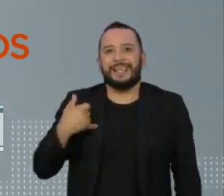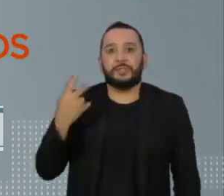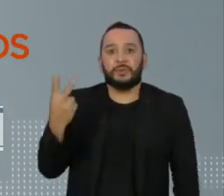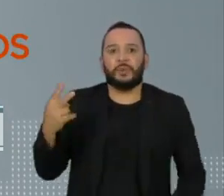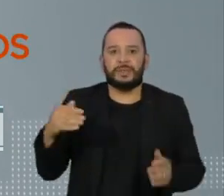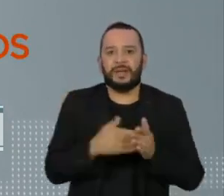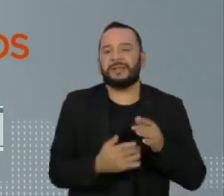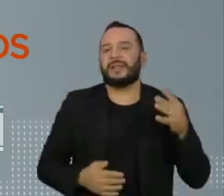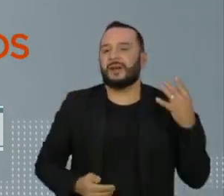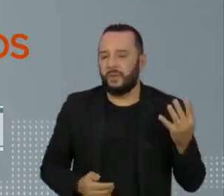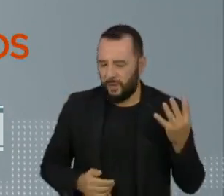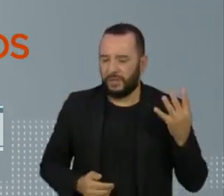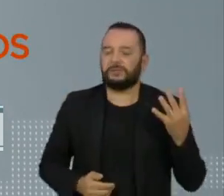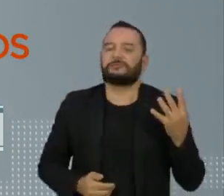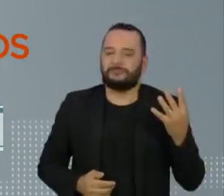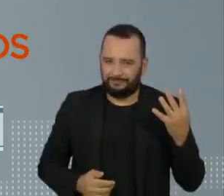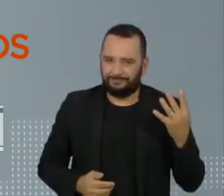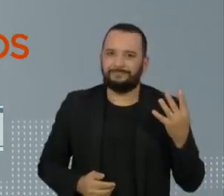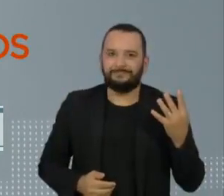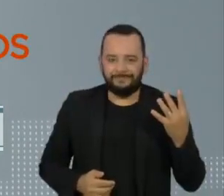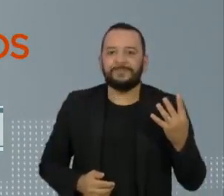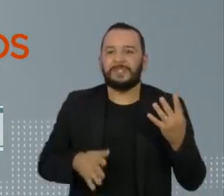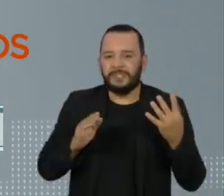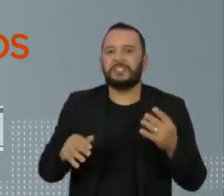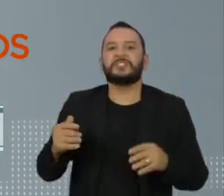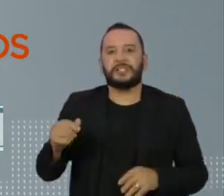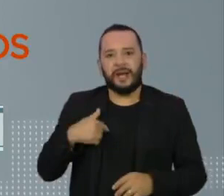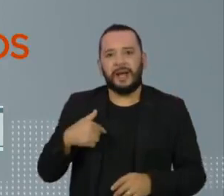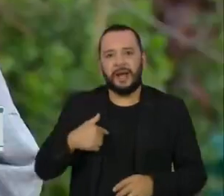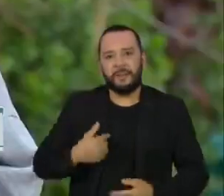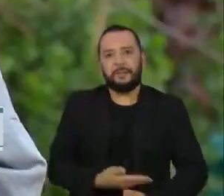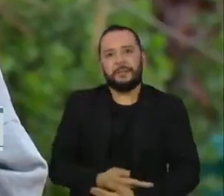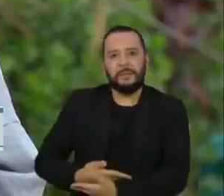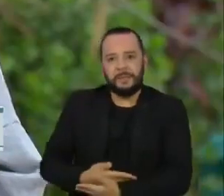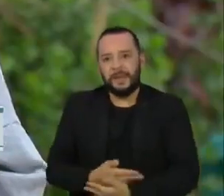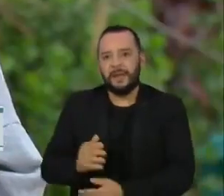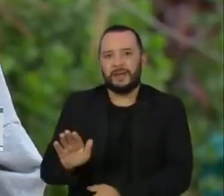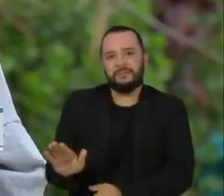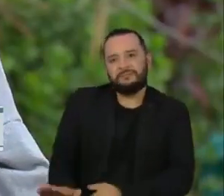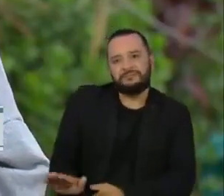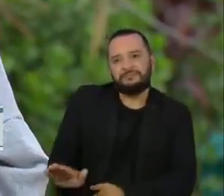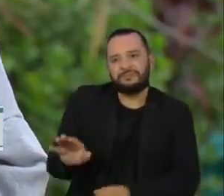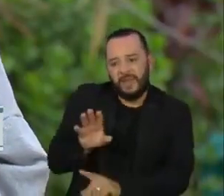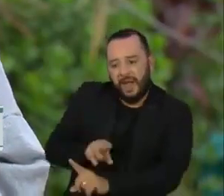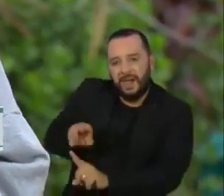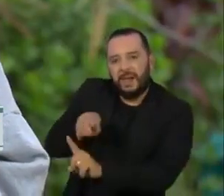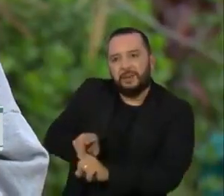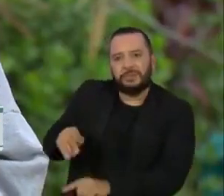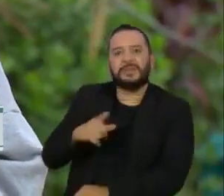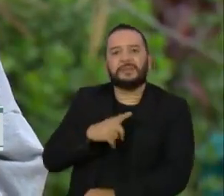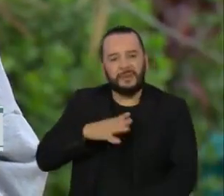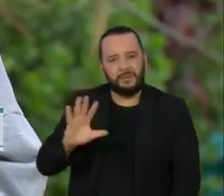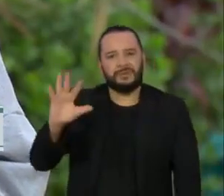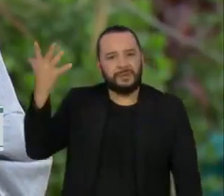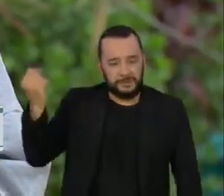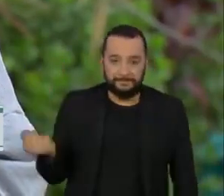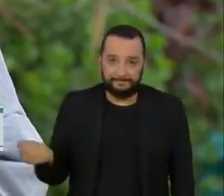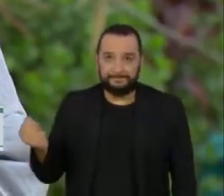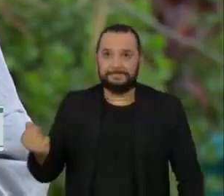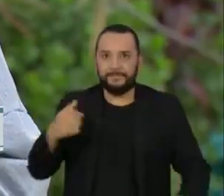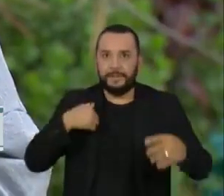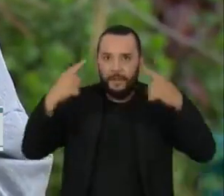2 e 4 anos abusadas sexualmente. Os dados também mostram que esse tipo de violência